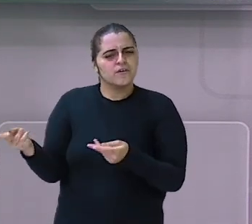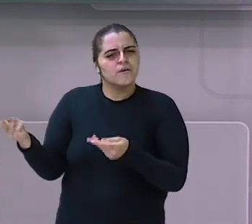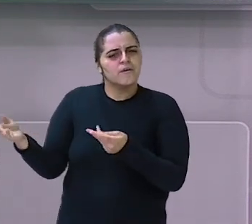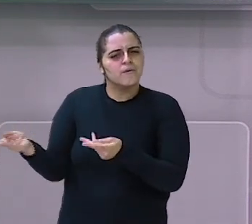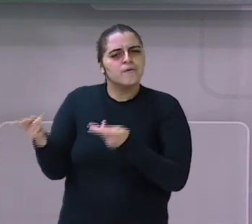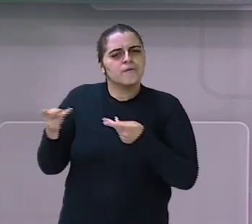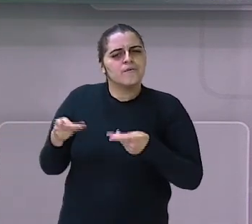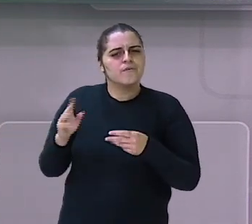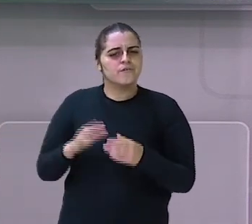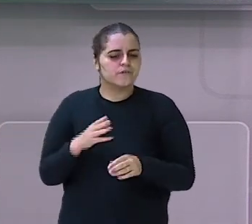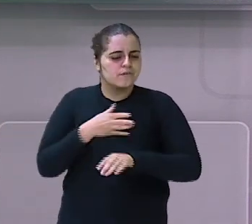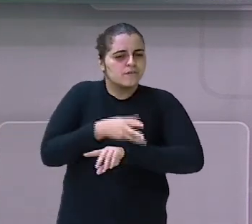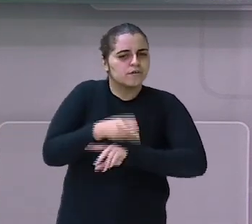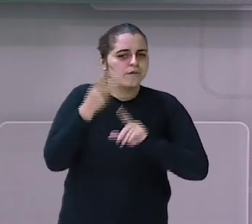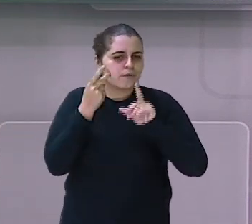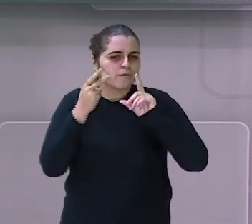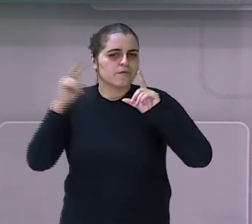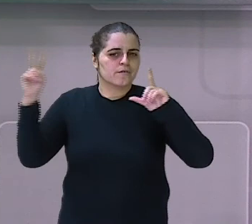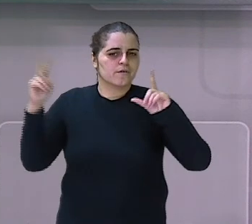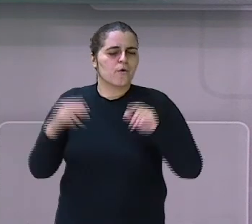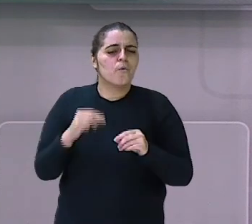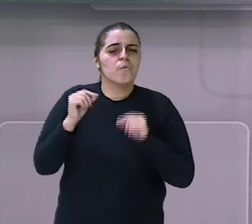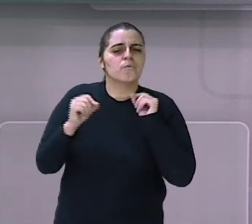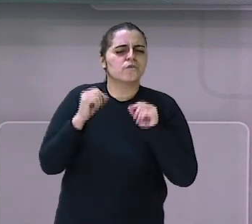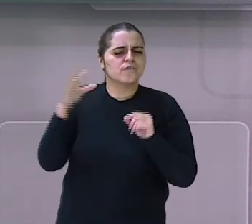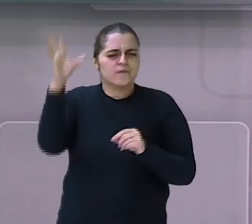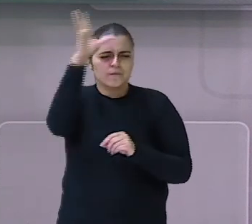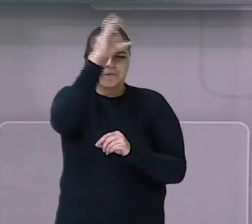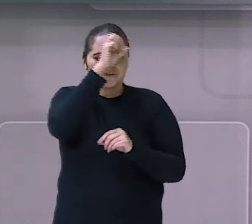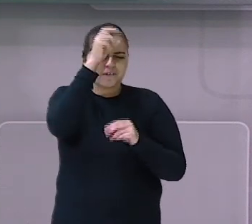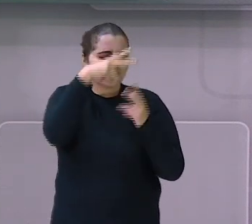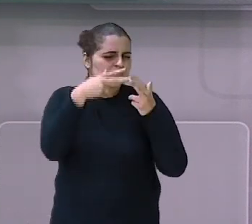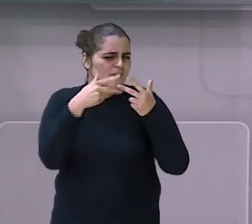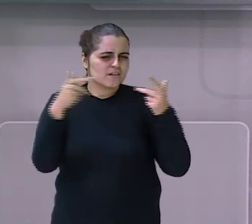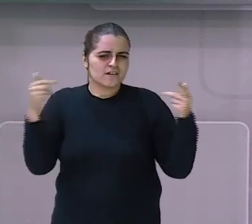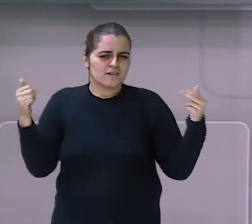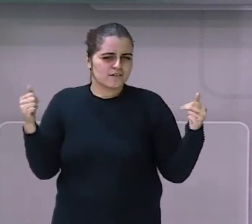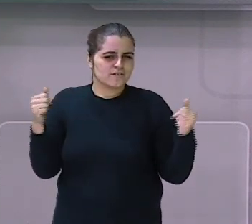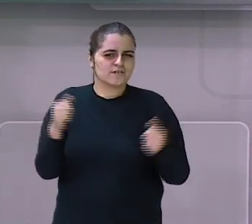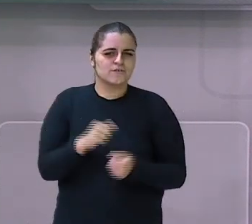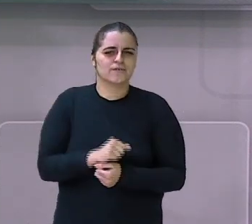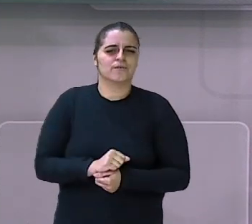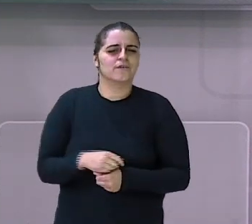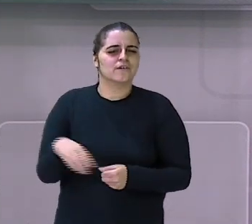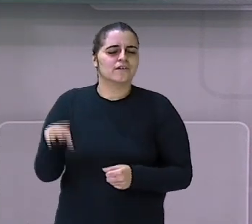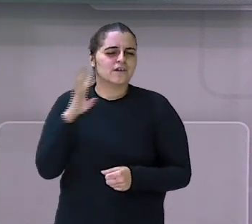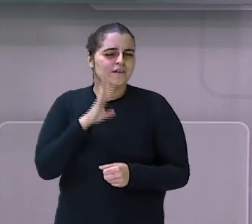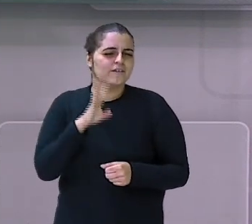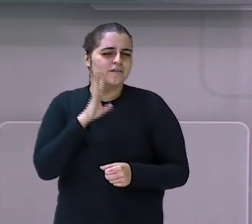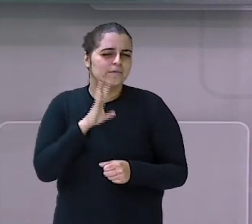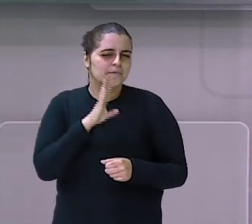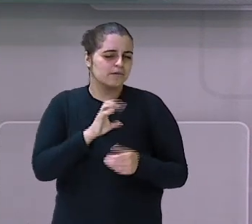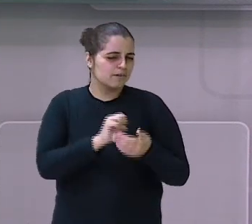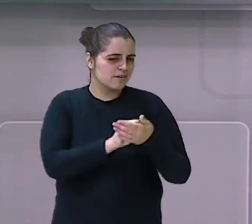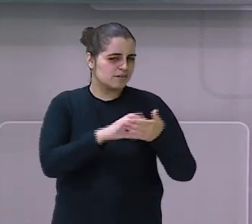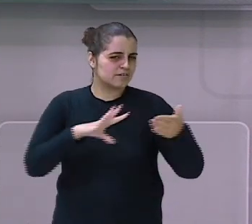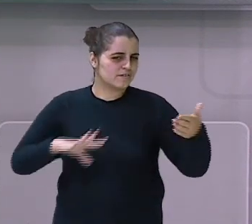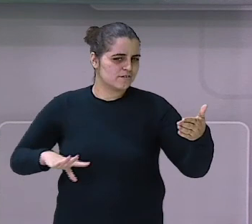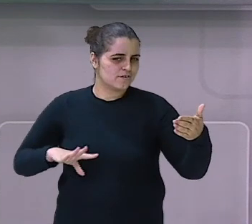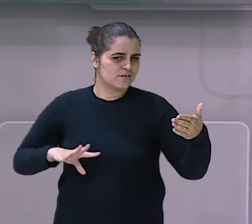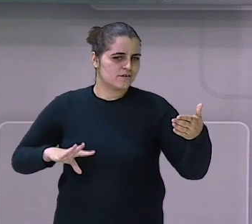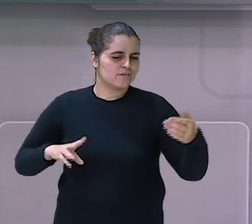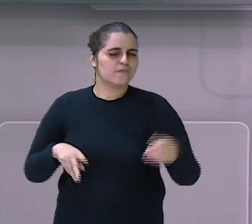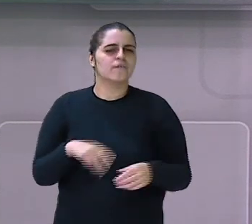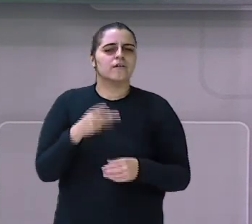acessarem a plataforma SMEDGV. Onde lá você terá a oportunidade de trabalhar todas essas atividades. Ainda